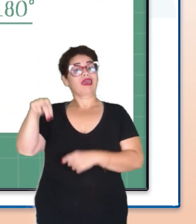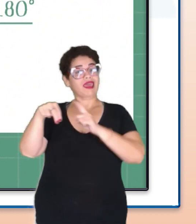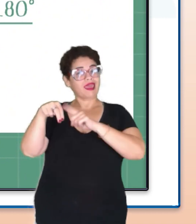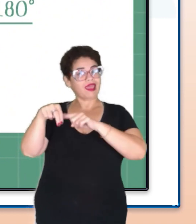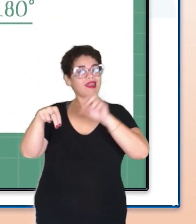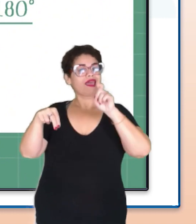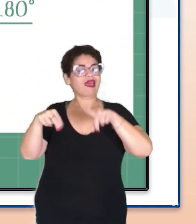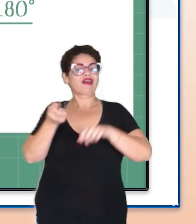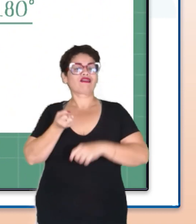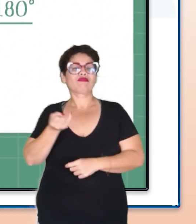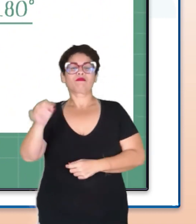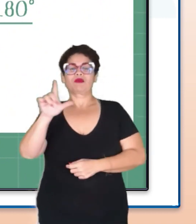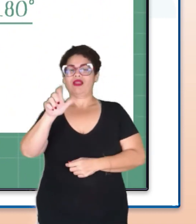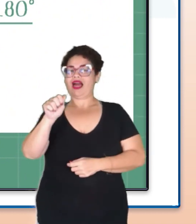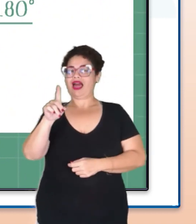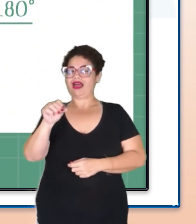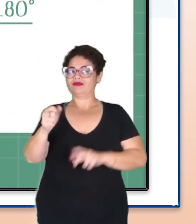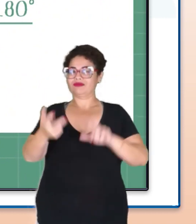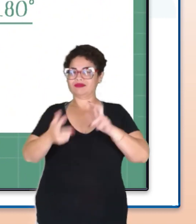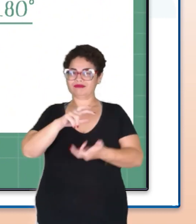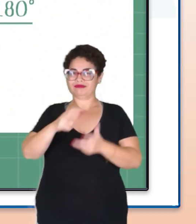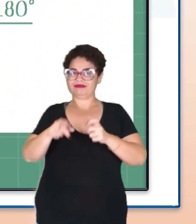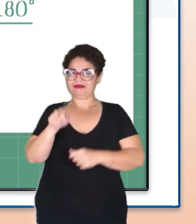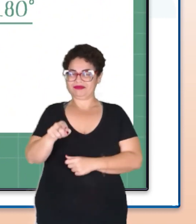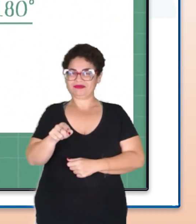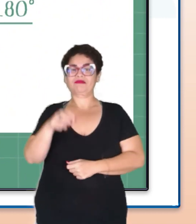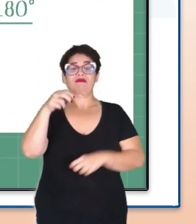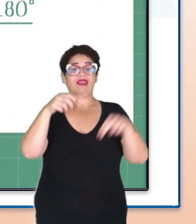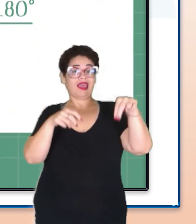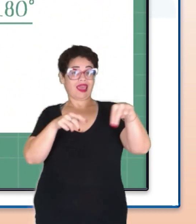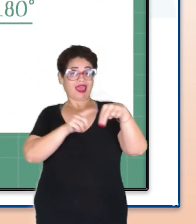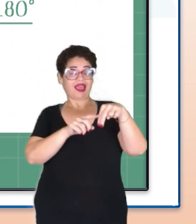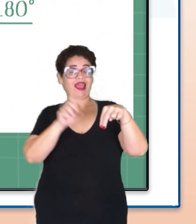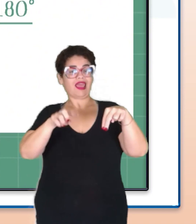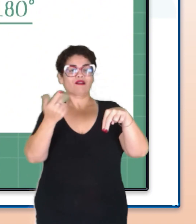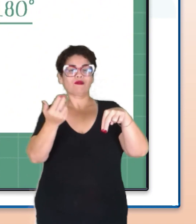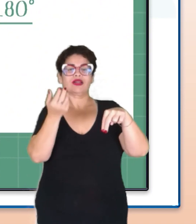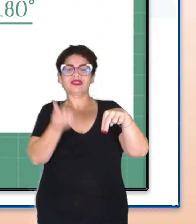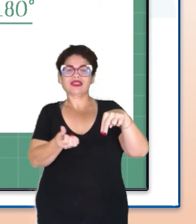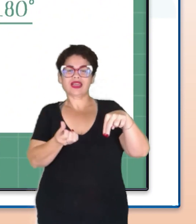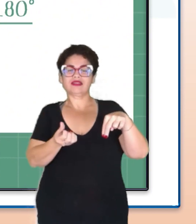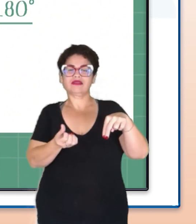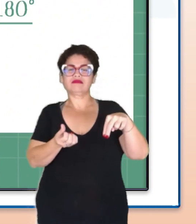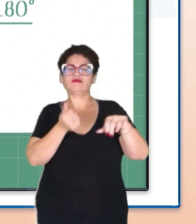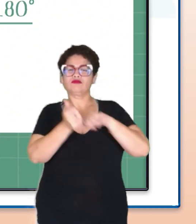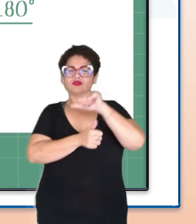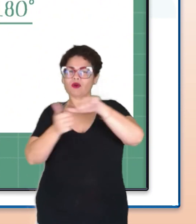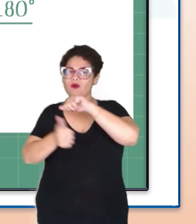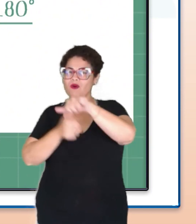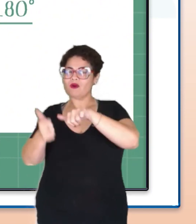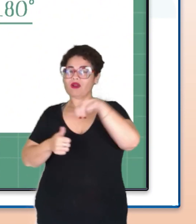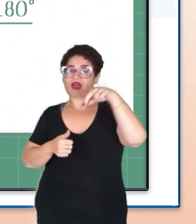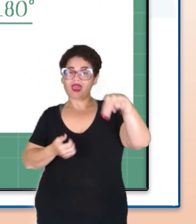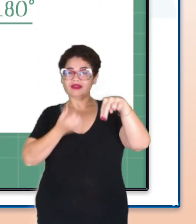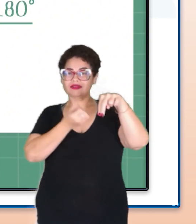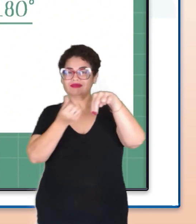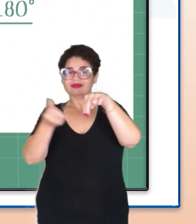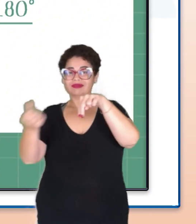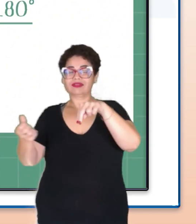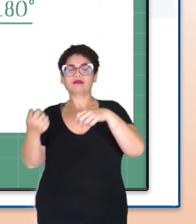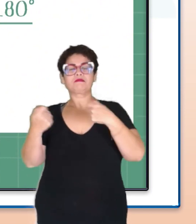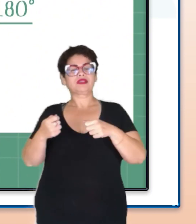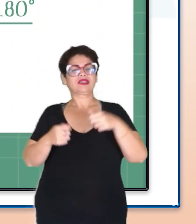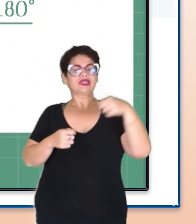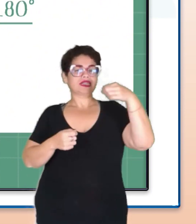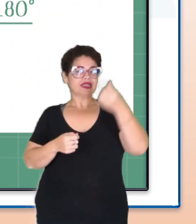n é o número de lados desse polígono. Neste caso, n é igual a 6. Substituindo o valor de n, devemos resolver